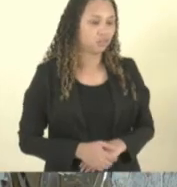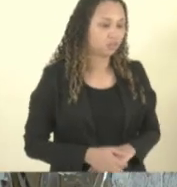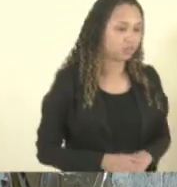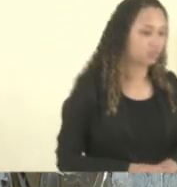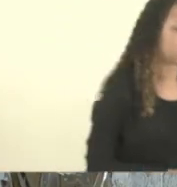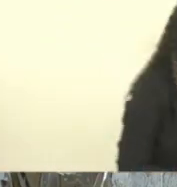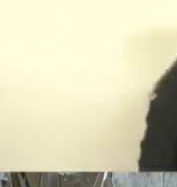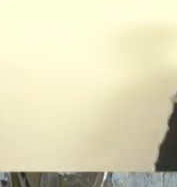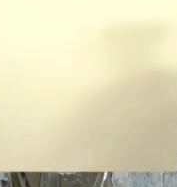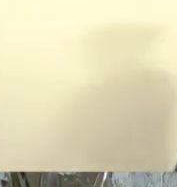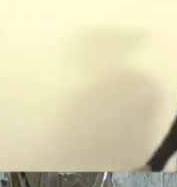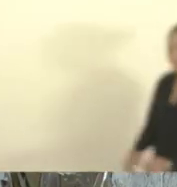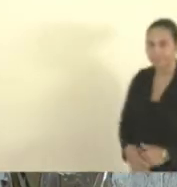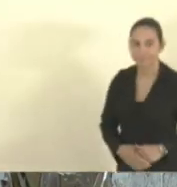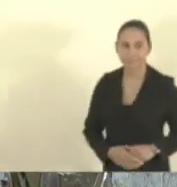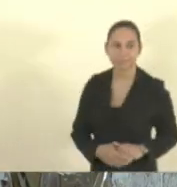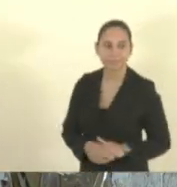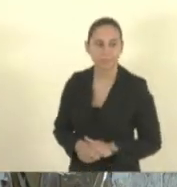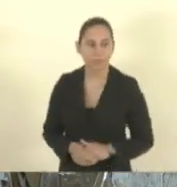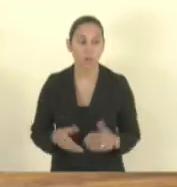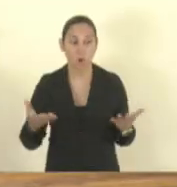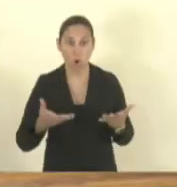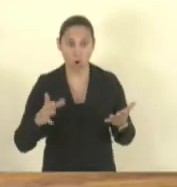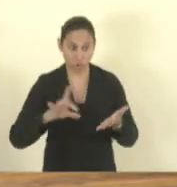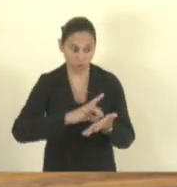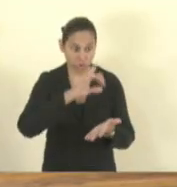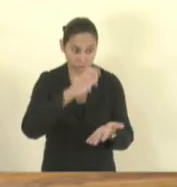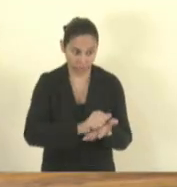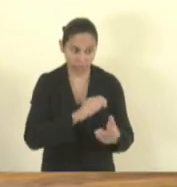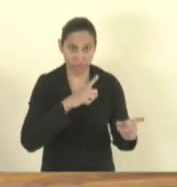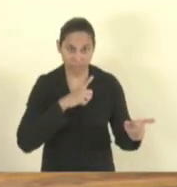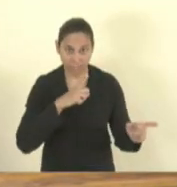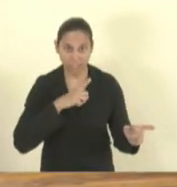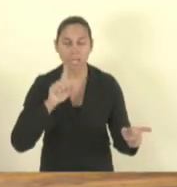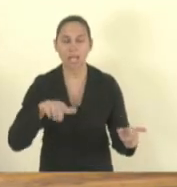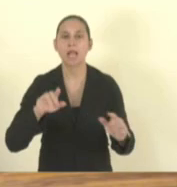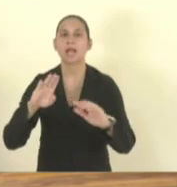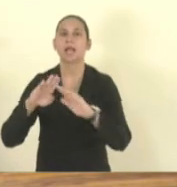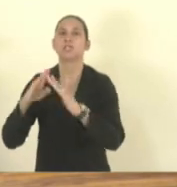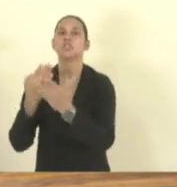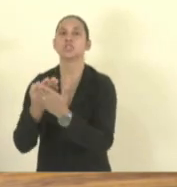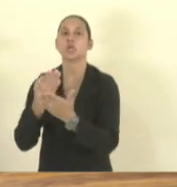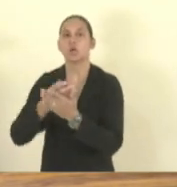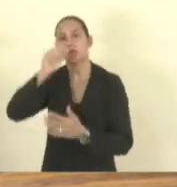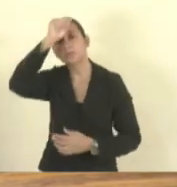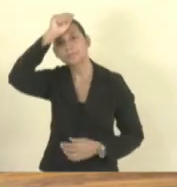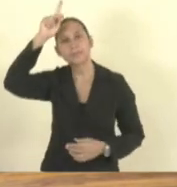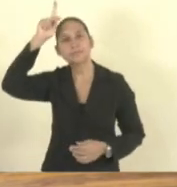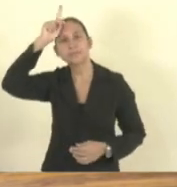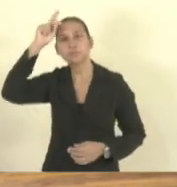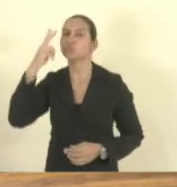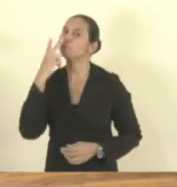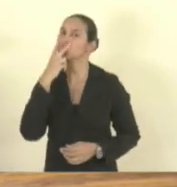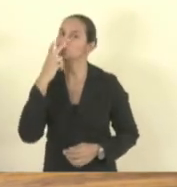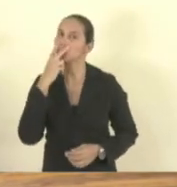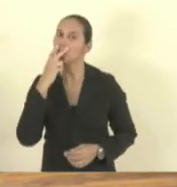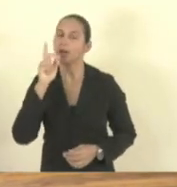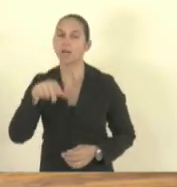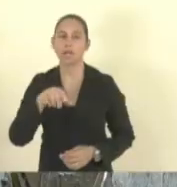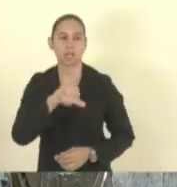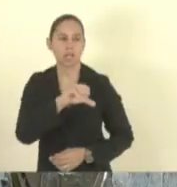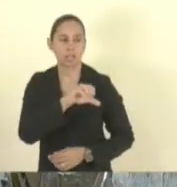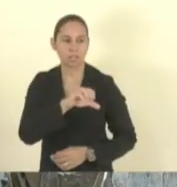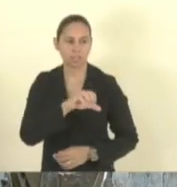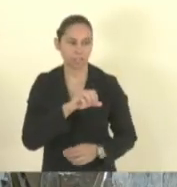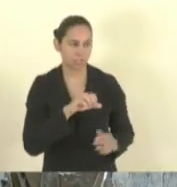hoje? Está. Hoje está matriculada? na escola da Prefeitura de Vitória. Que série? Nono. Nono, então está